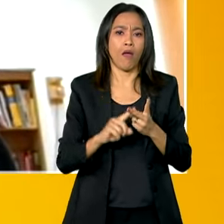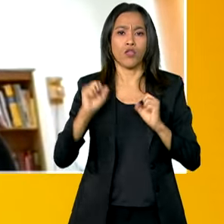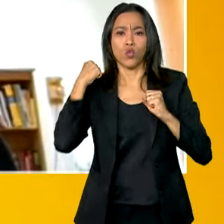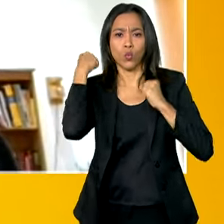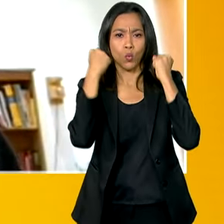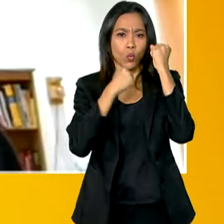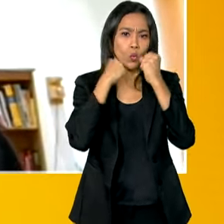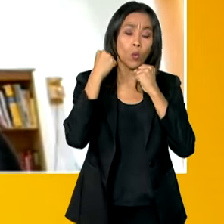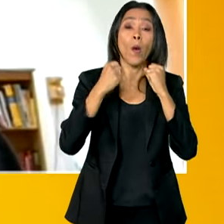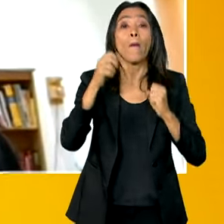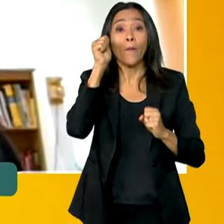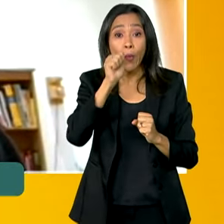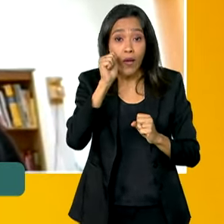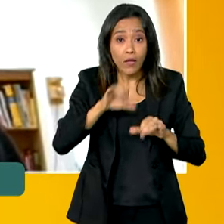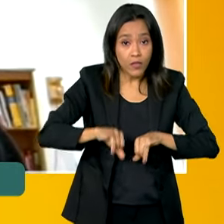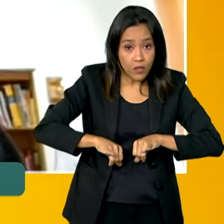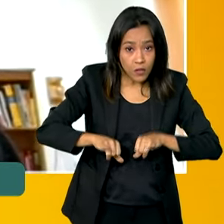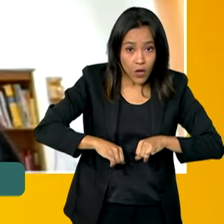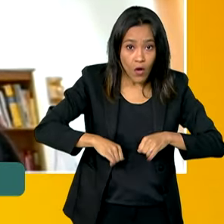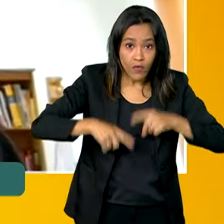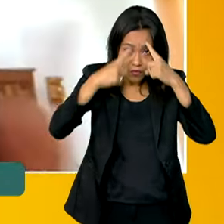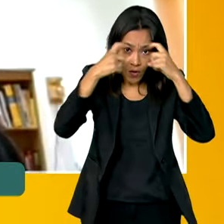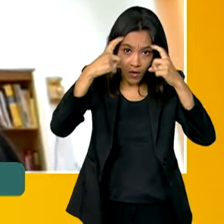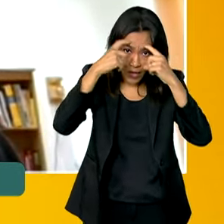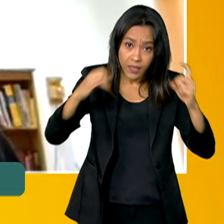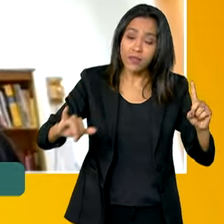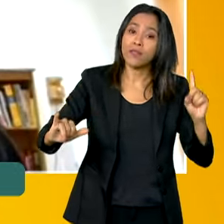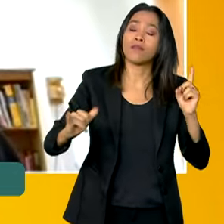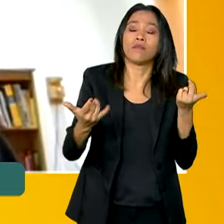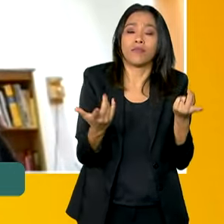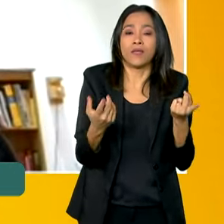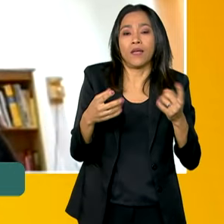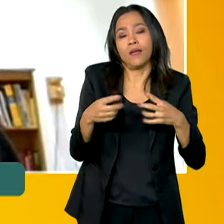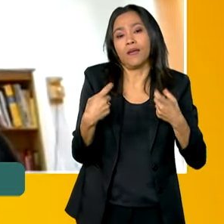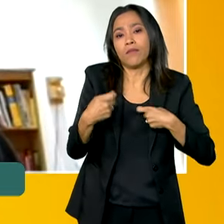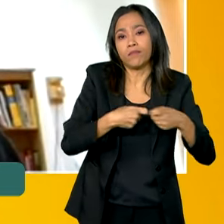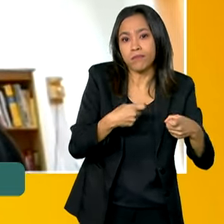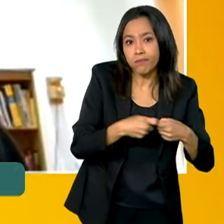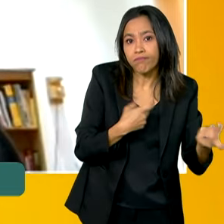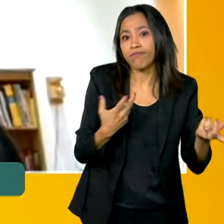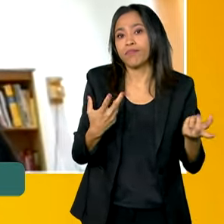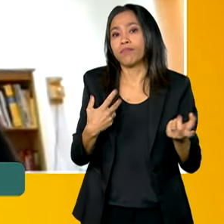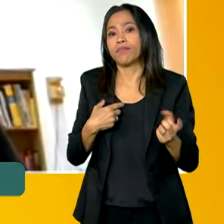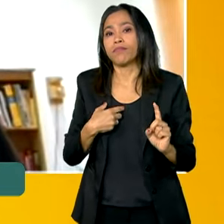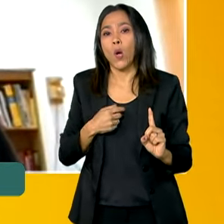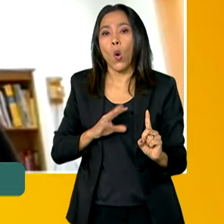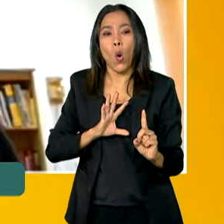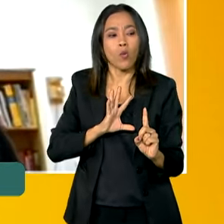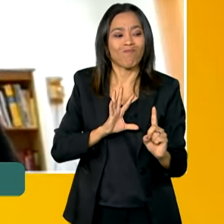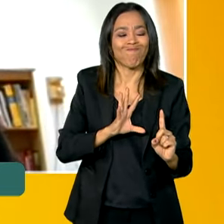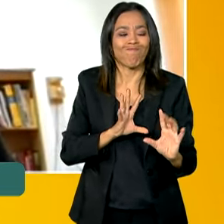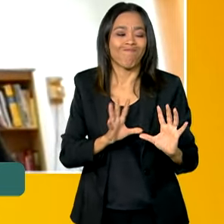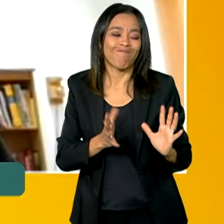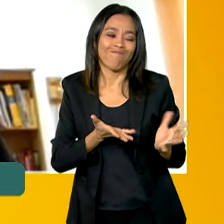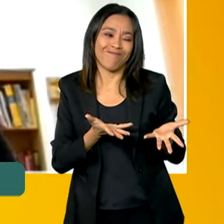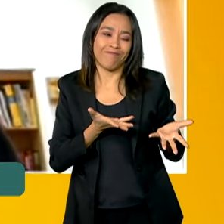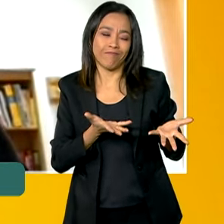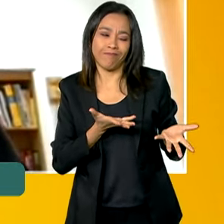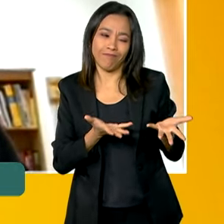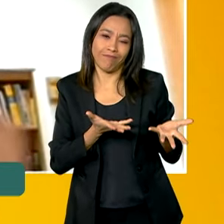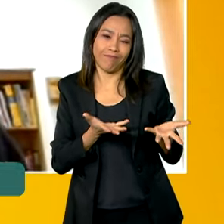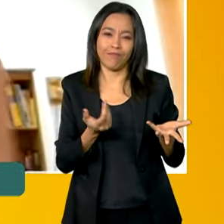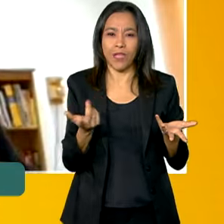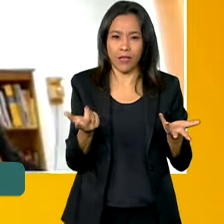sofrem violência sexual, importunação sexual nesses espaços, possam realmente vivenciá-los de maneira segura.